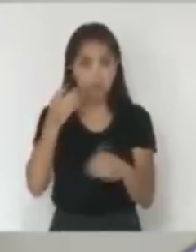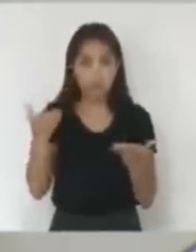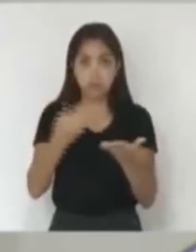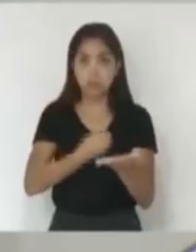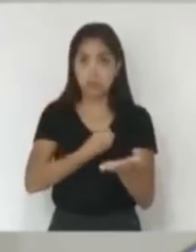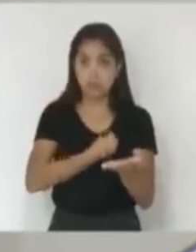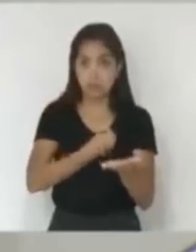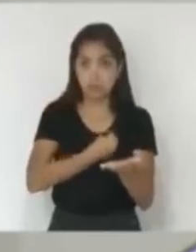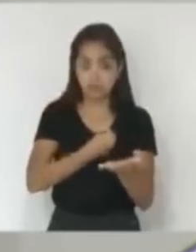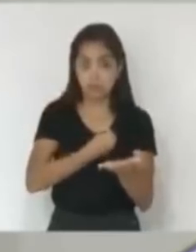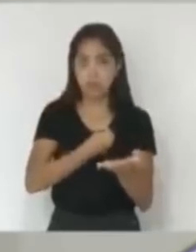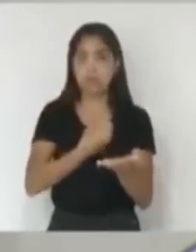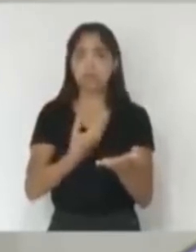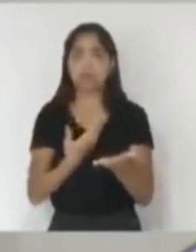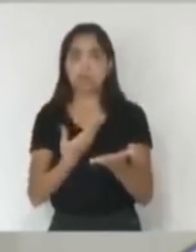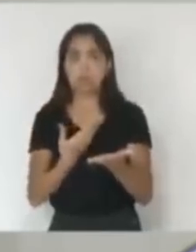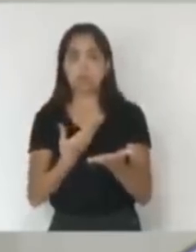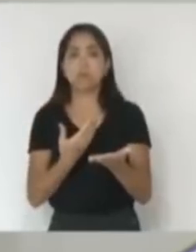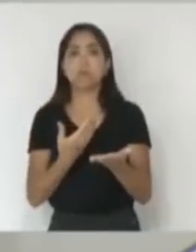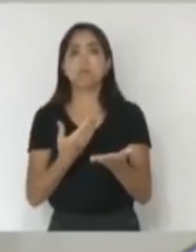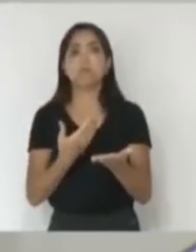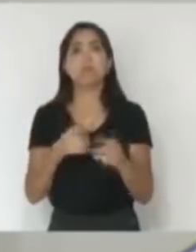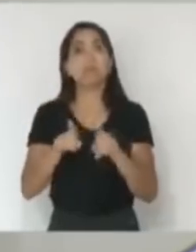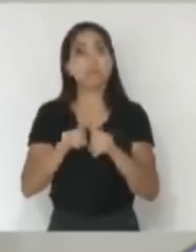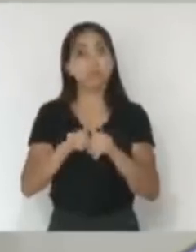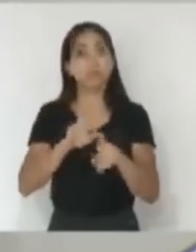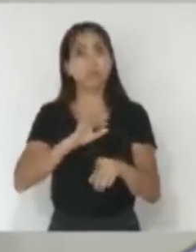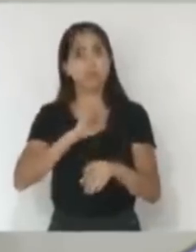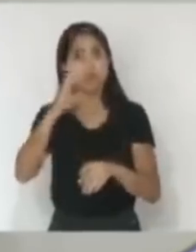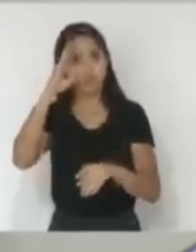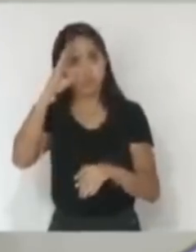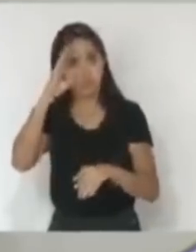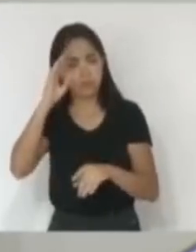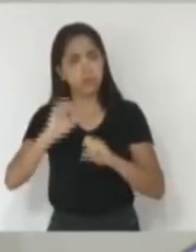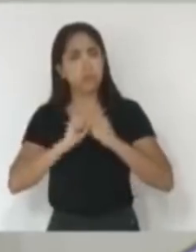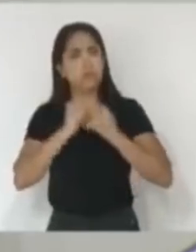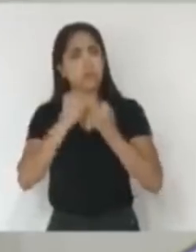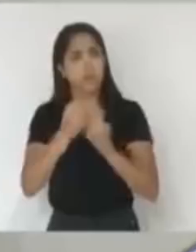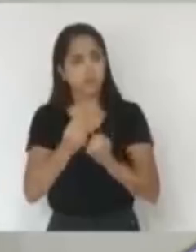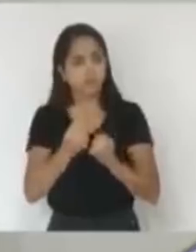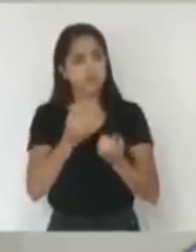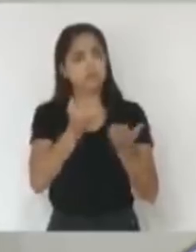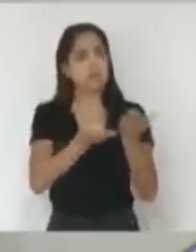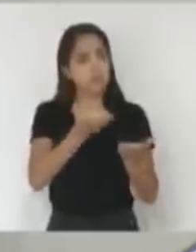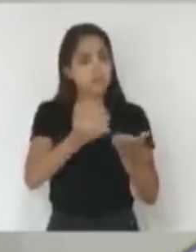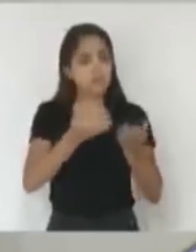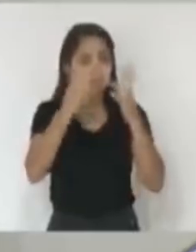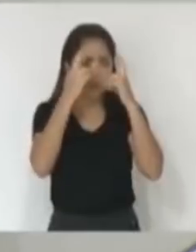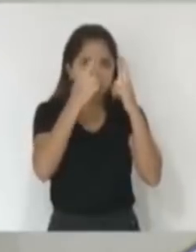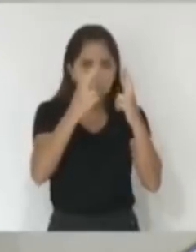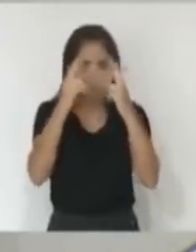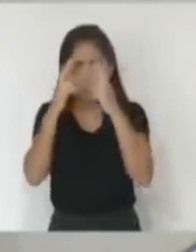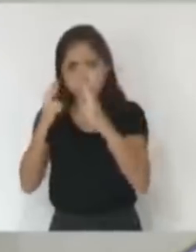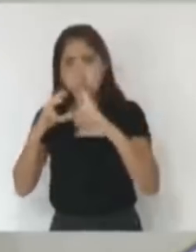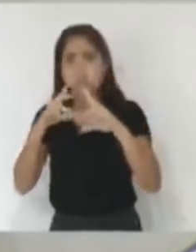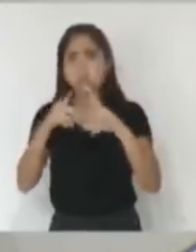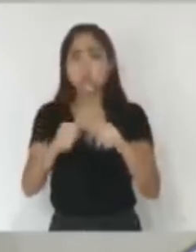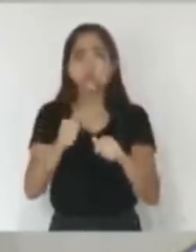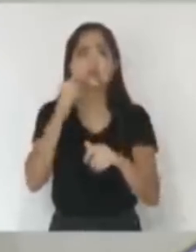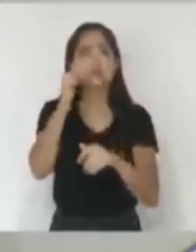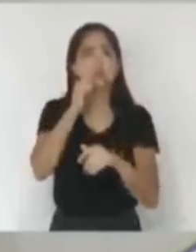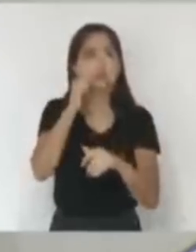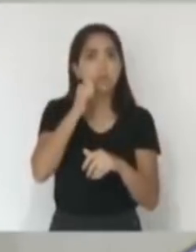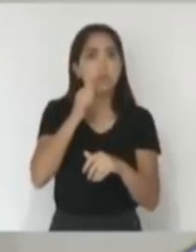na LESC, membros da Casa Militar, que têm defendido e tratado com respeito, todas nós, deputadas mulheres e deputados homens,